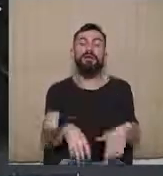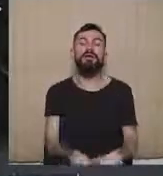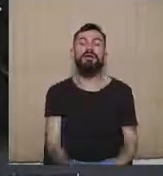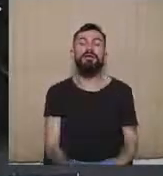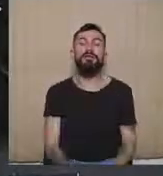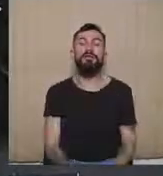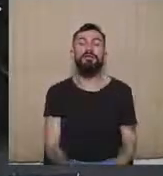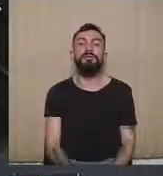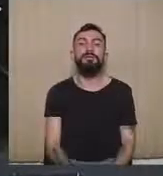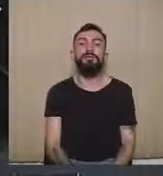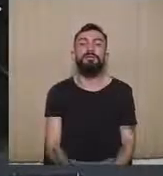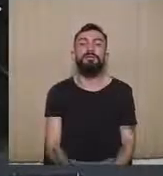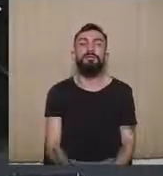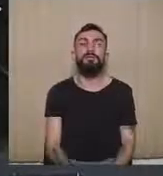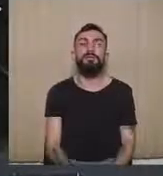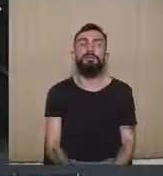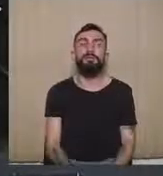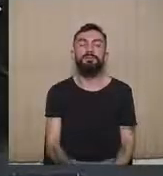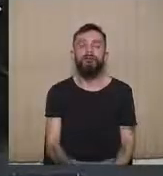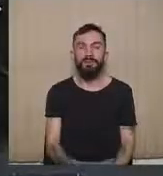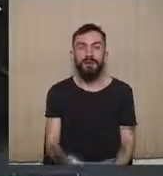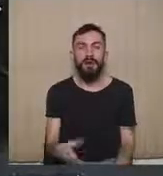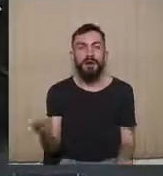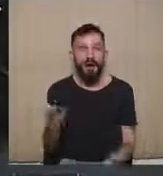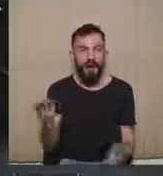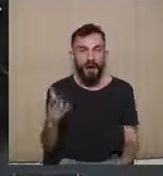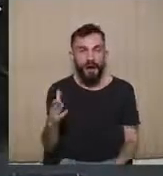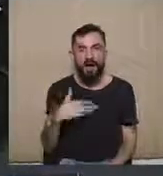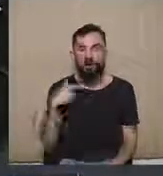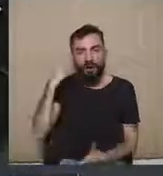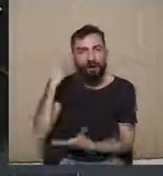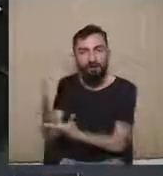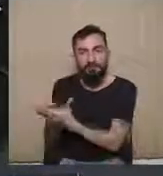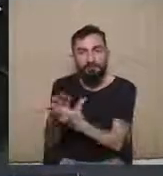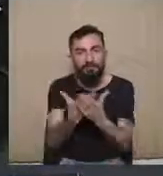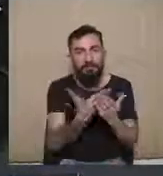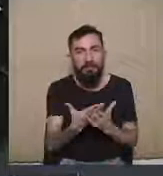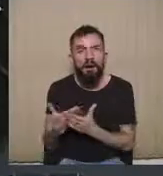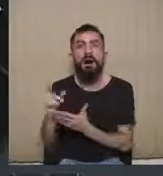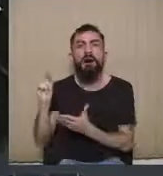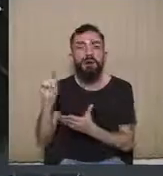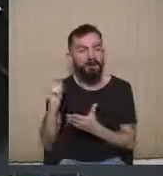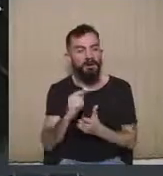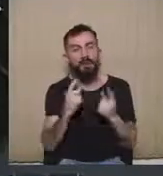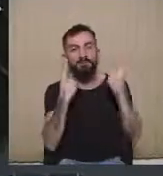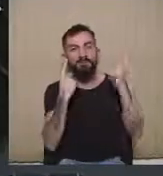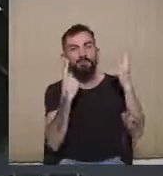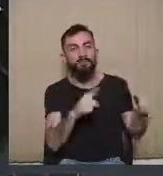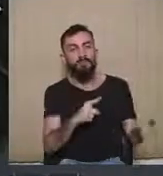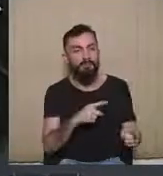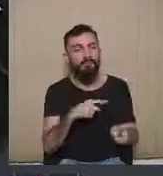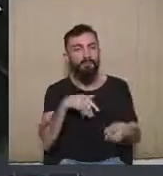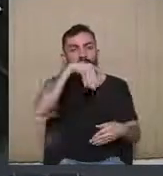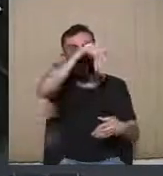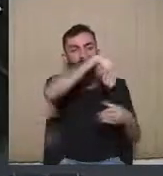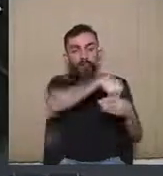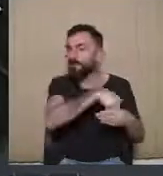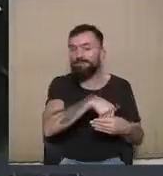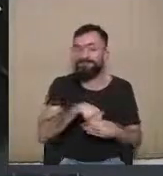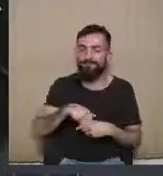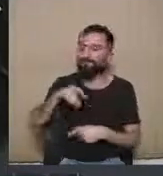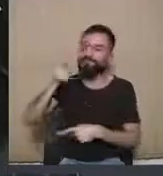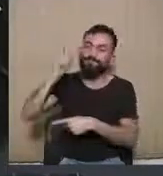digamos assim, fundamentação jurídica que bastaria o ataque do sistema eleitoral para que o mandato fosse caçado?